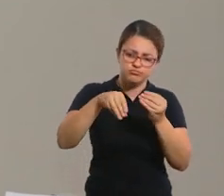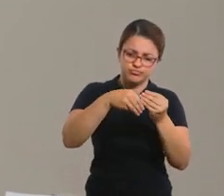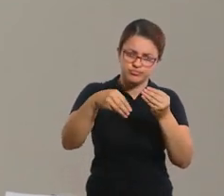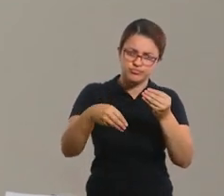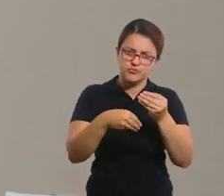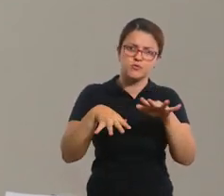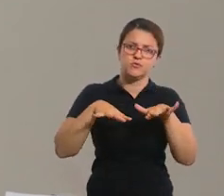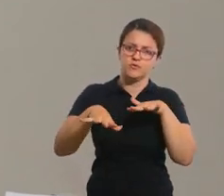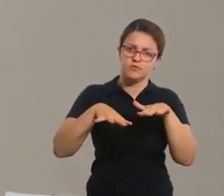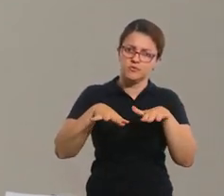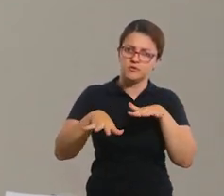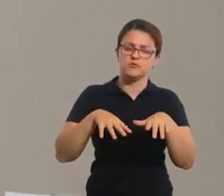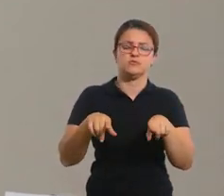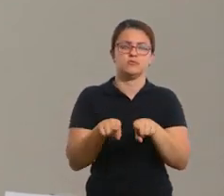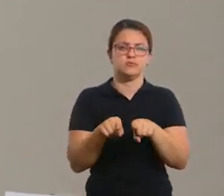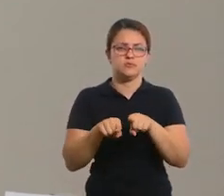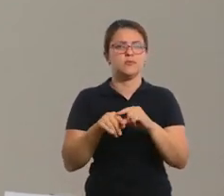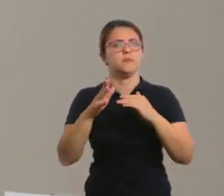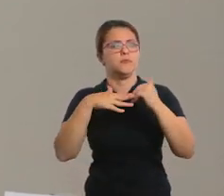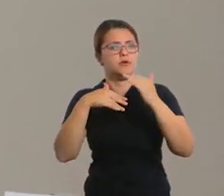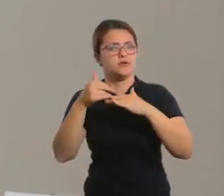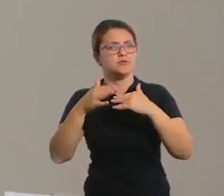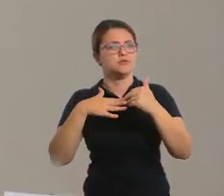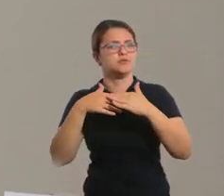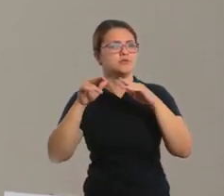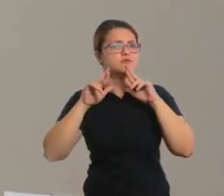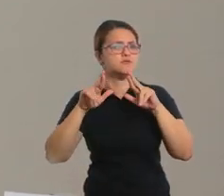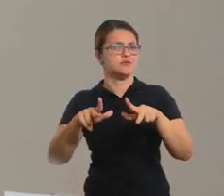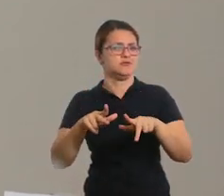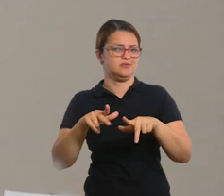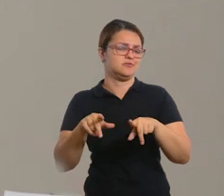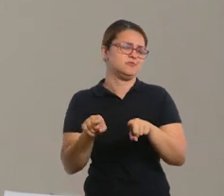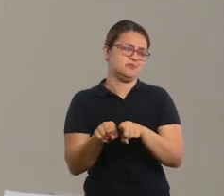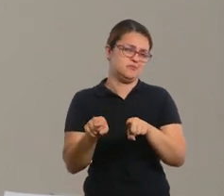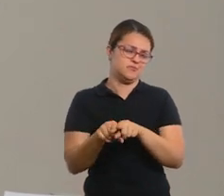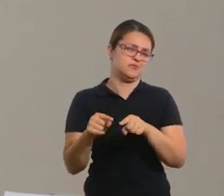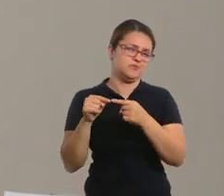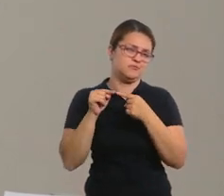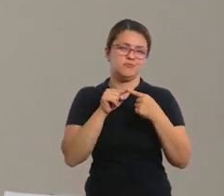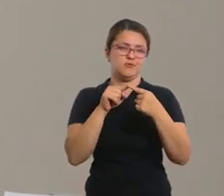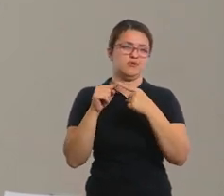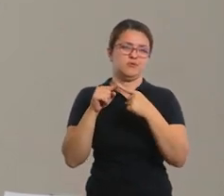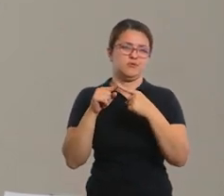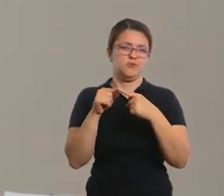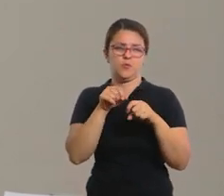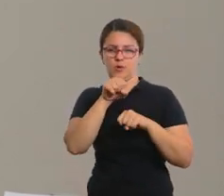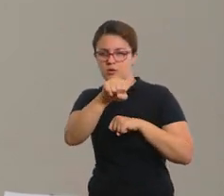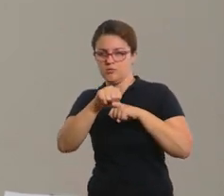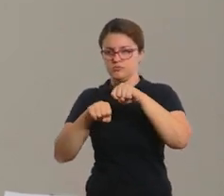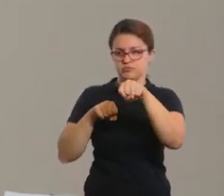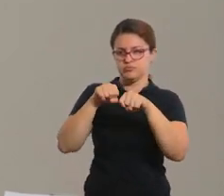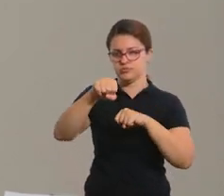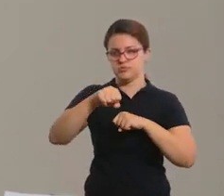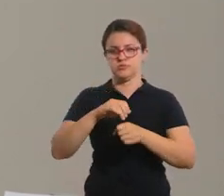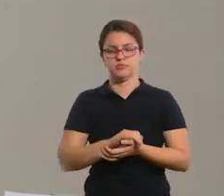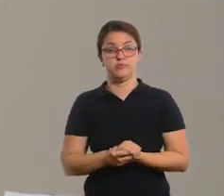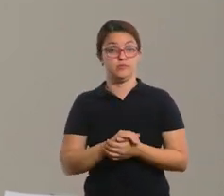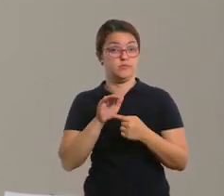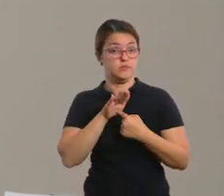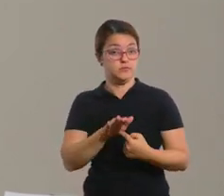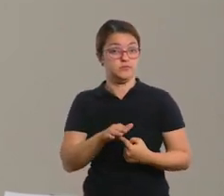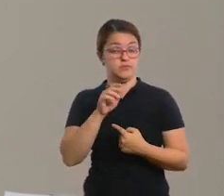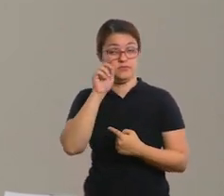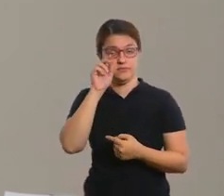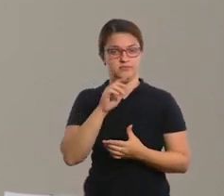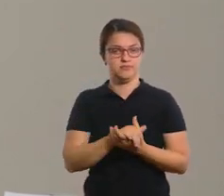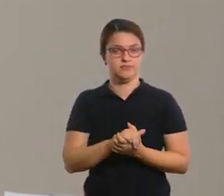acrescentando outros golpes e técnicas também diferenciadas que a própria luta tem, tá bom? Então, eu vou demonstrar para vocês